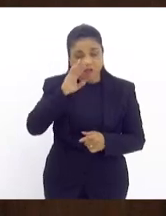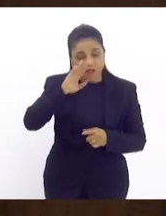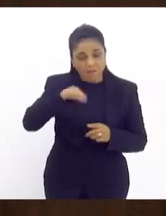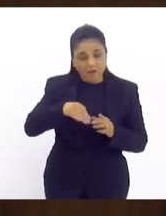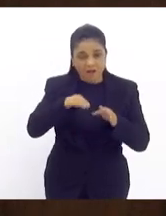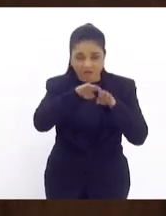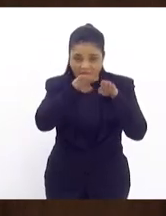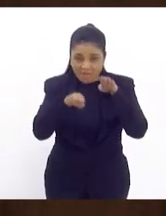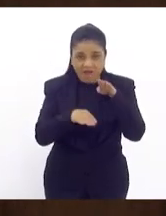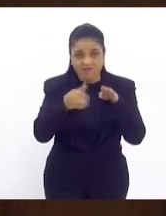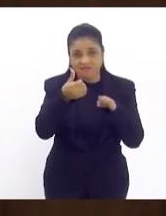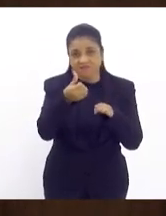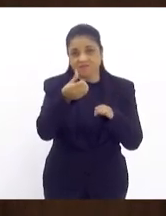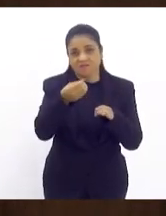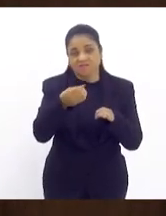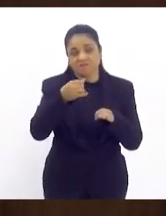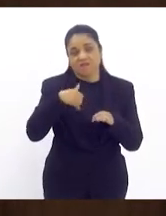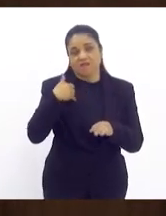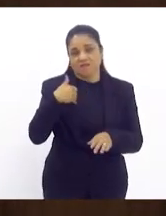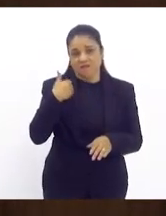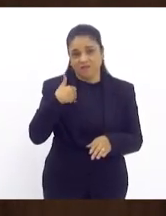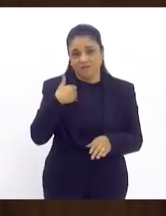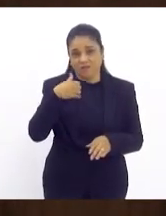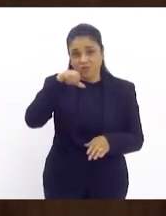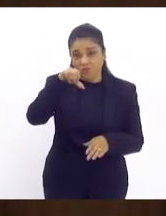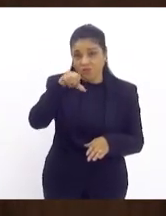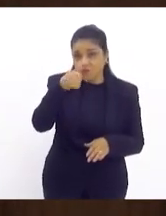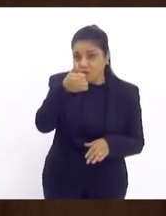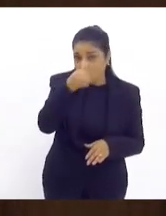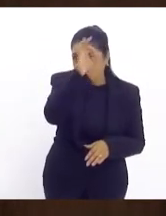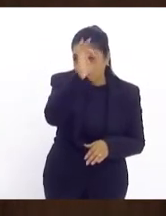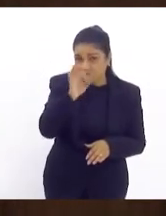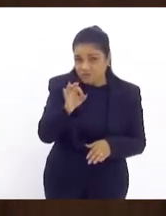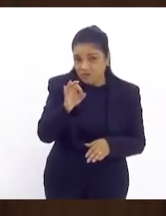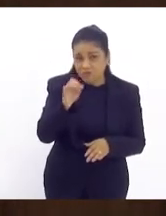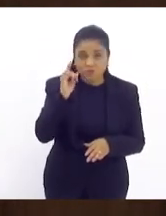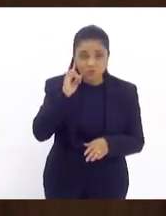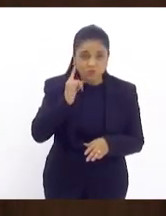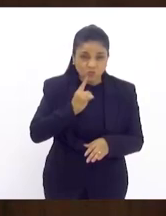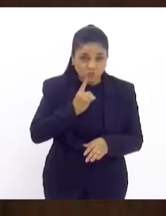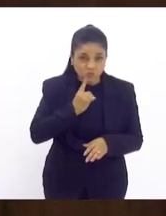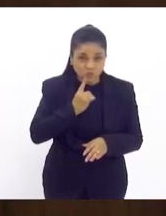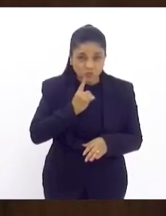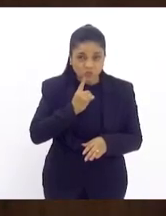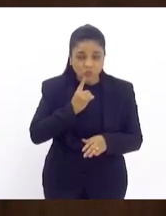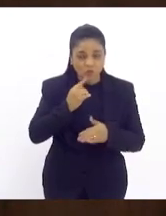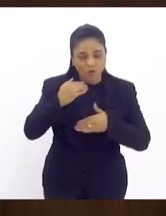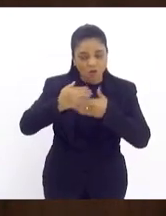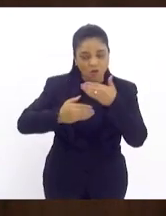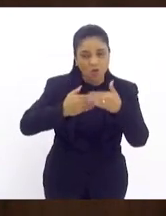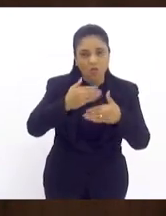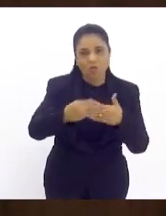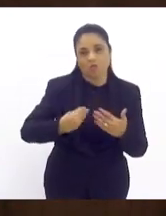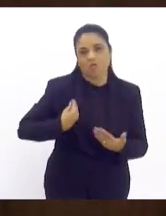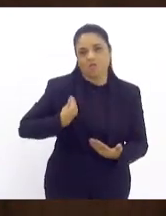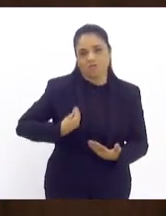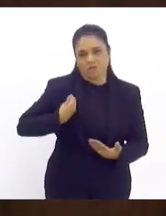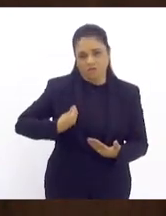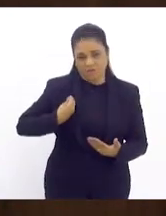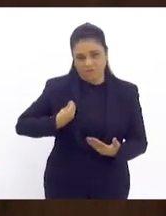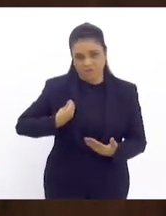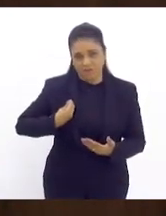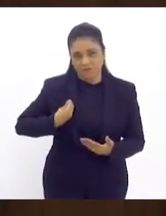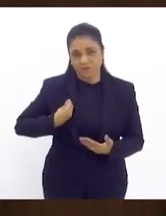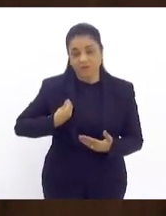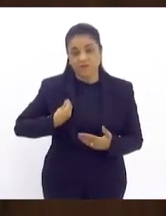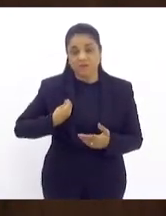e 91% dessas pessoas ficaram surdas adquiriram surdez ao longo da vida dessas pessoas